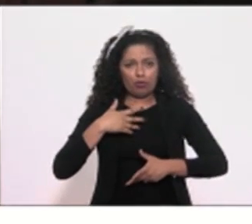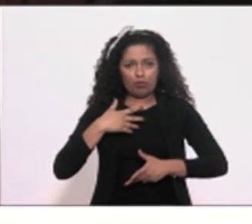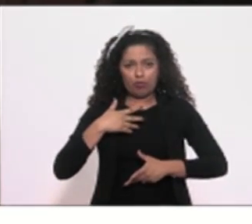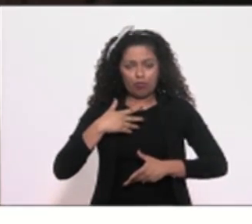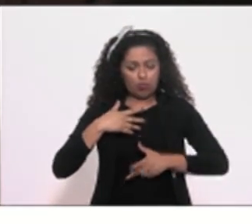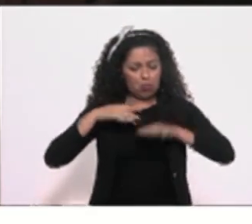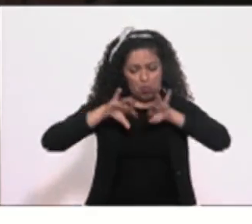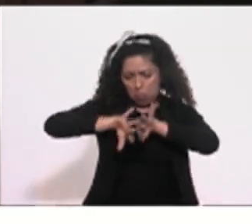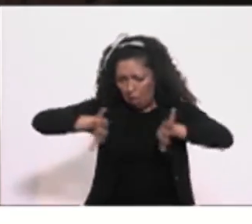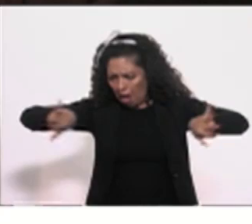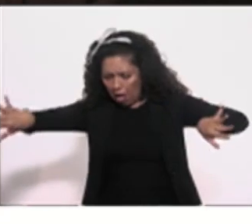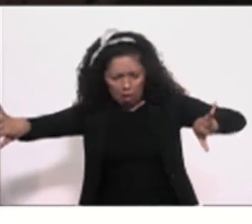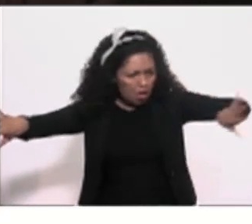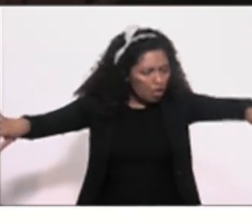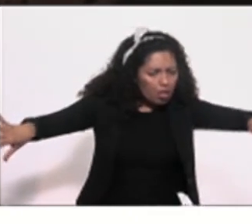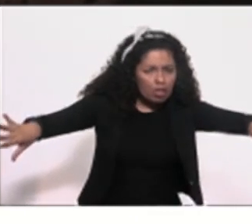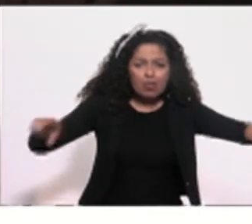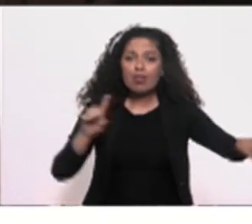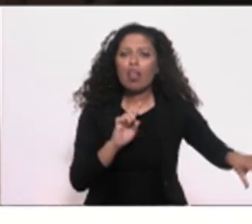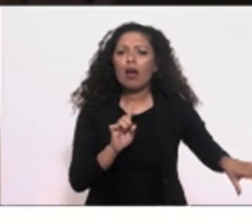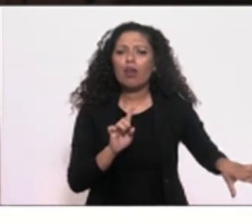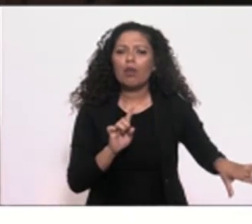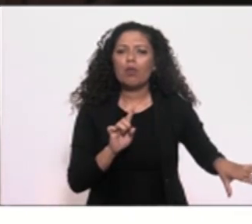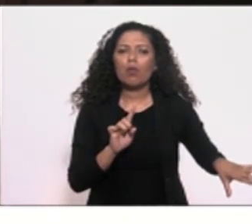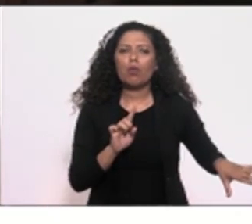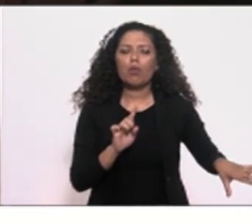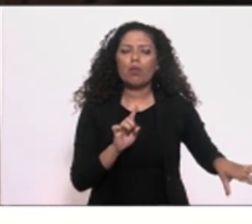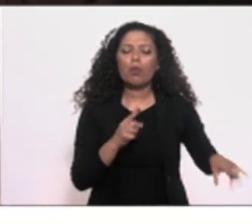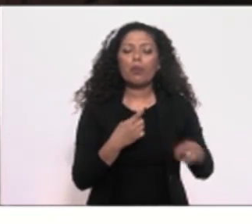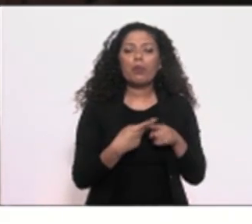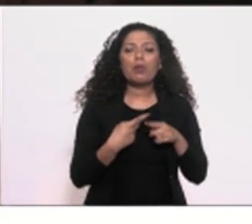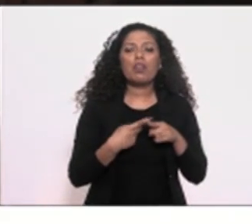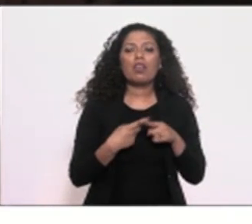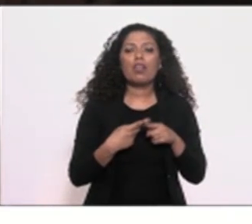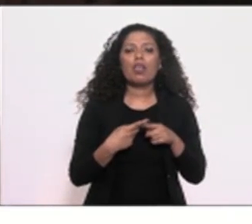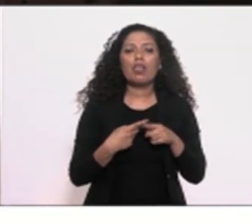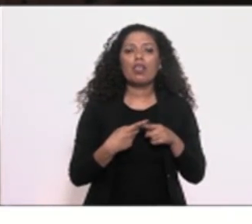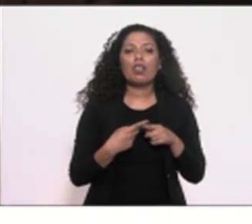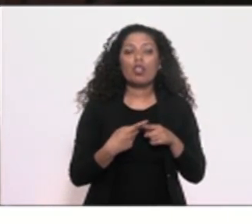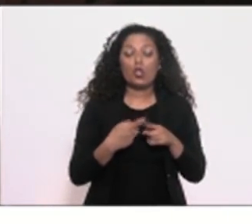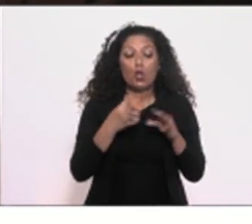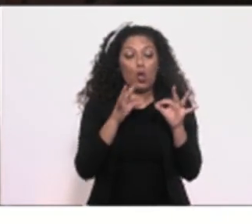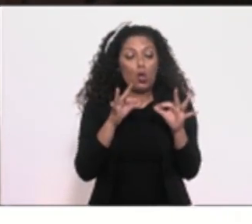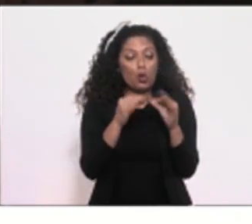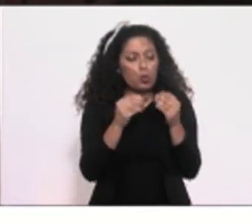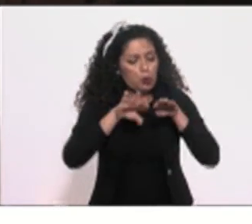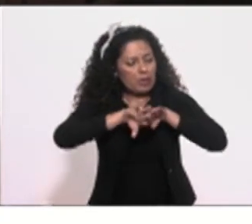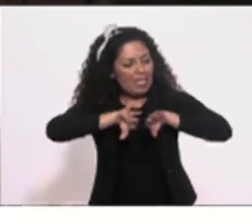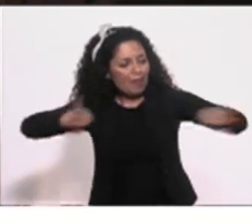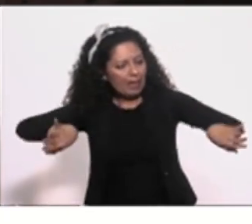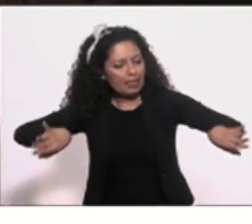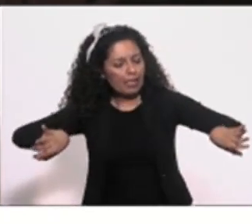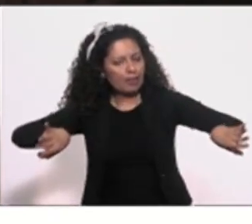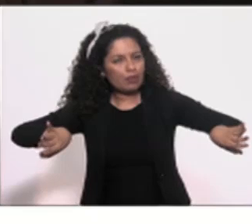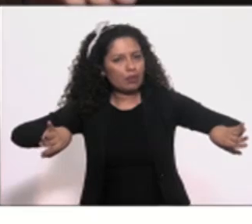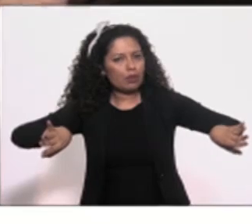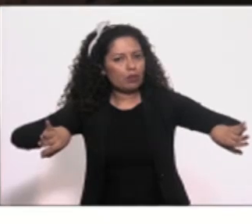extremos, porque os extremos muitas vezes